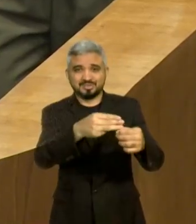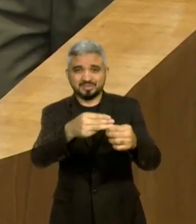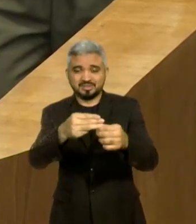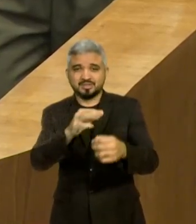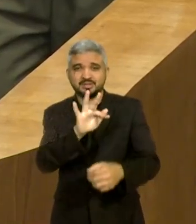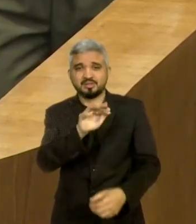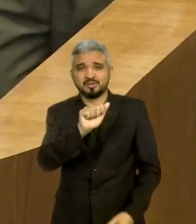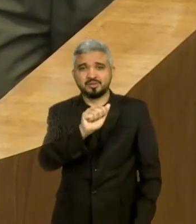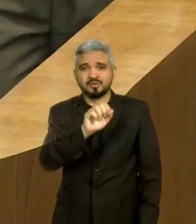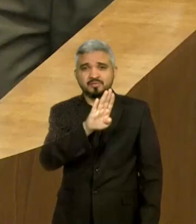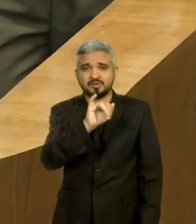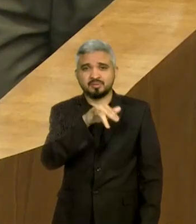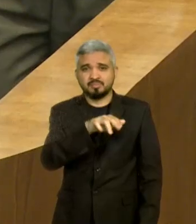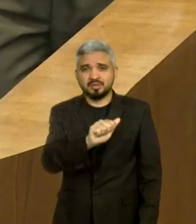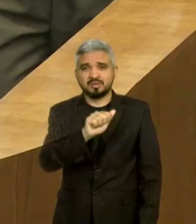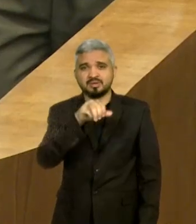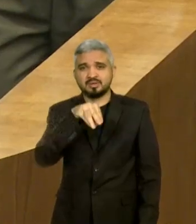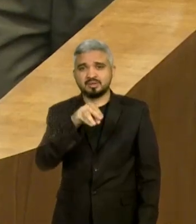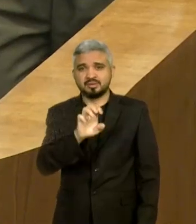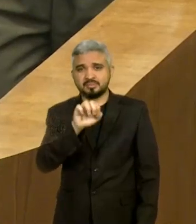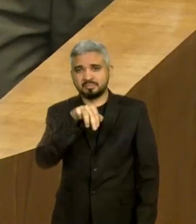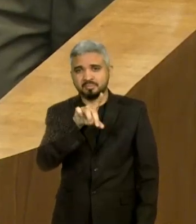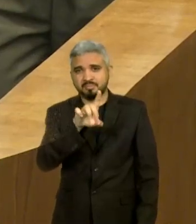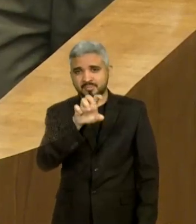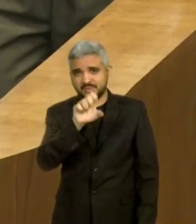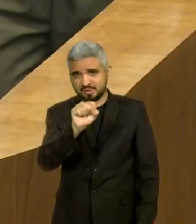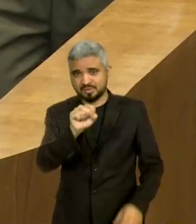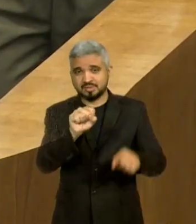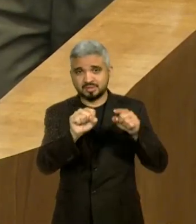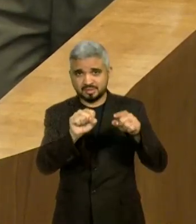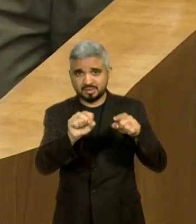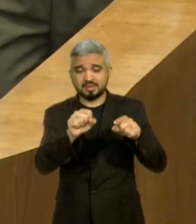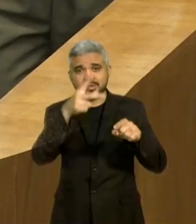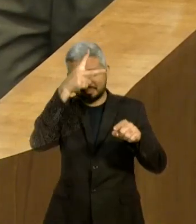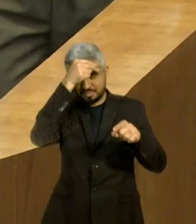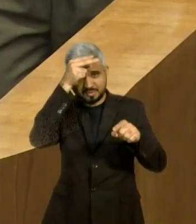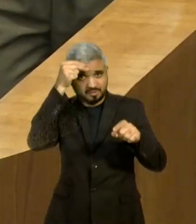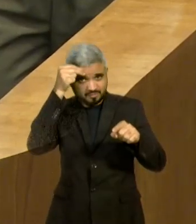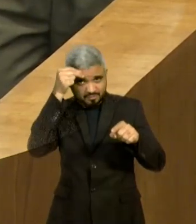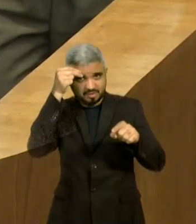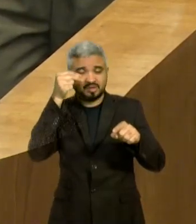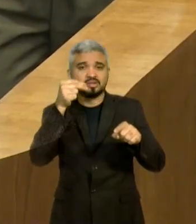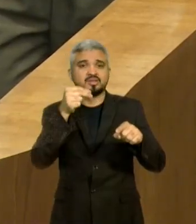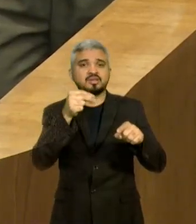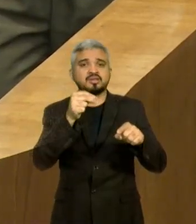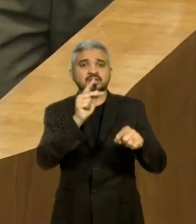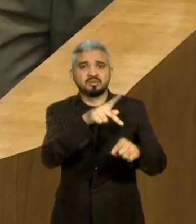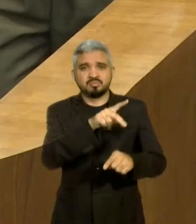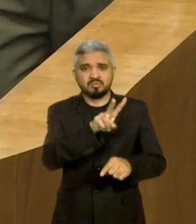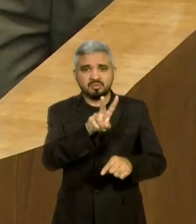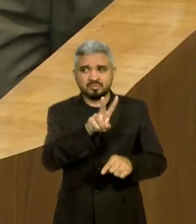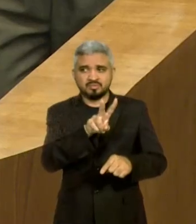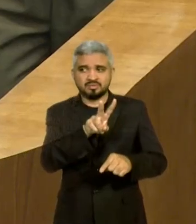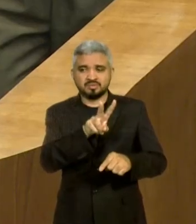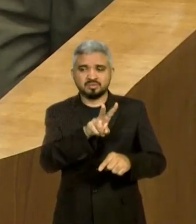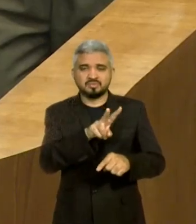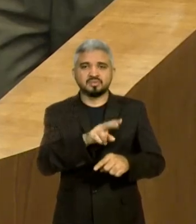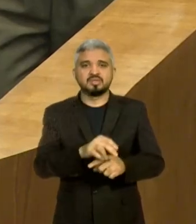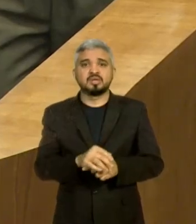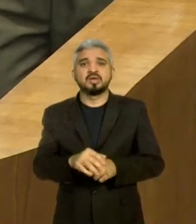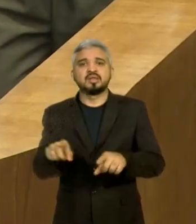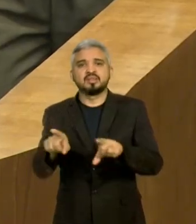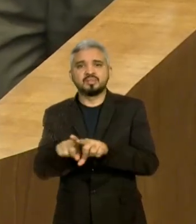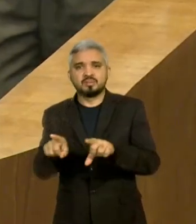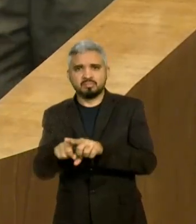Mendes, que foi reeleita prefeita em presidente Vargas, que é uma grande mulher,